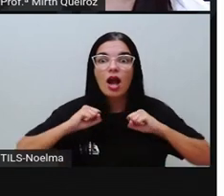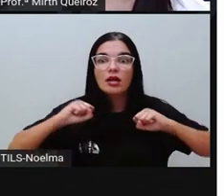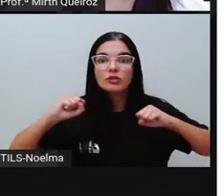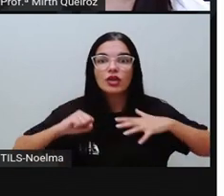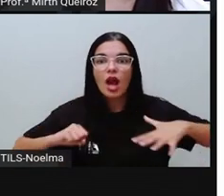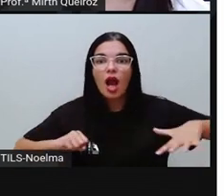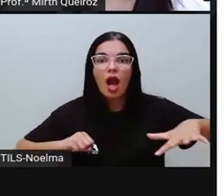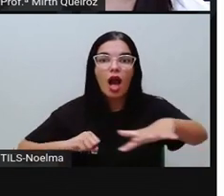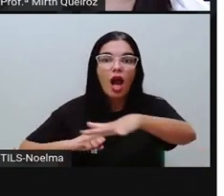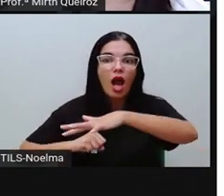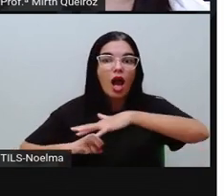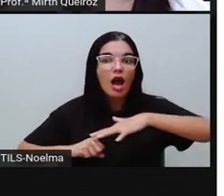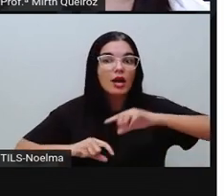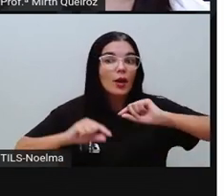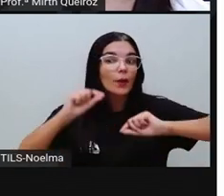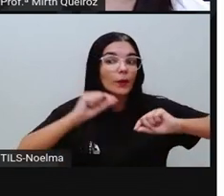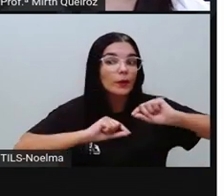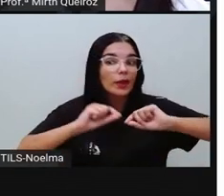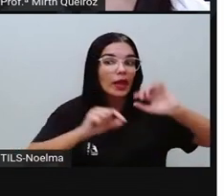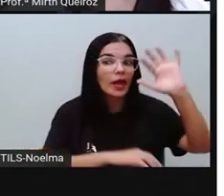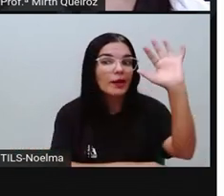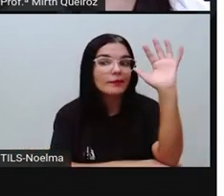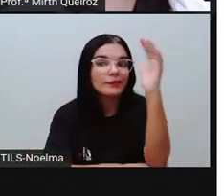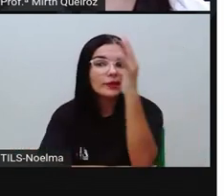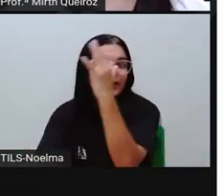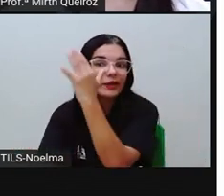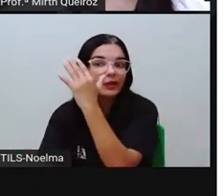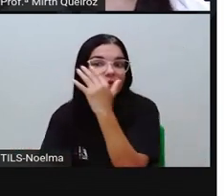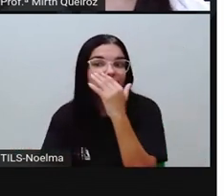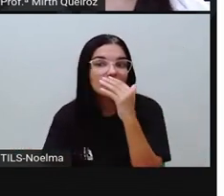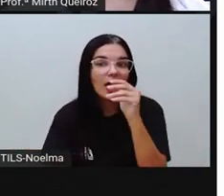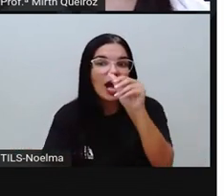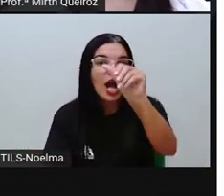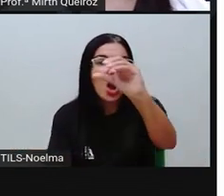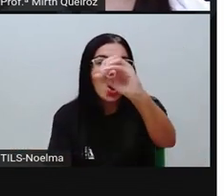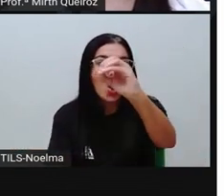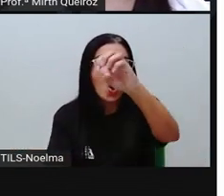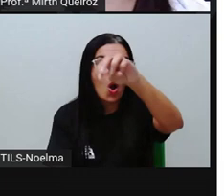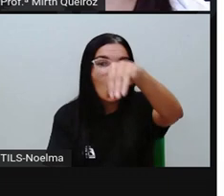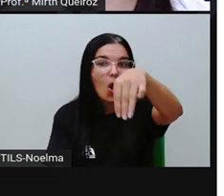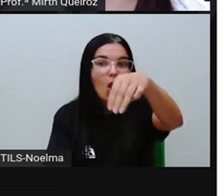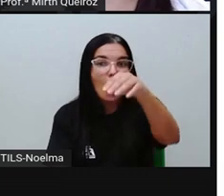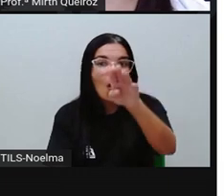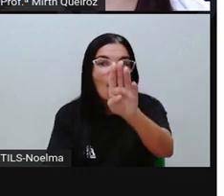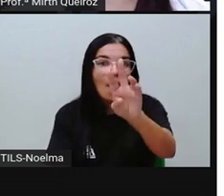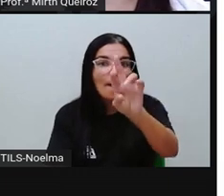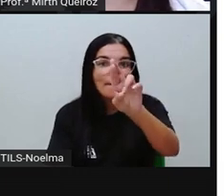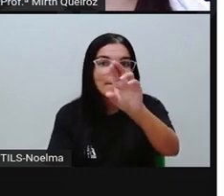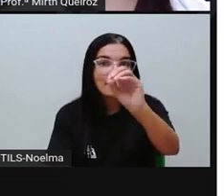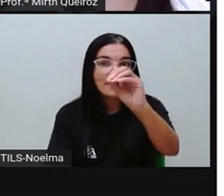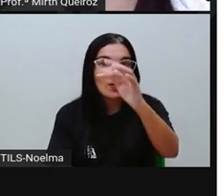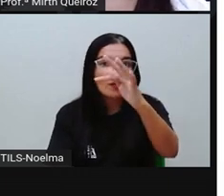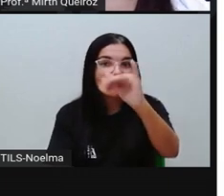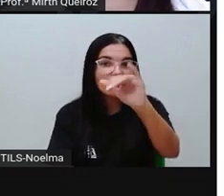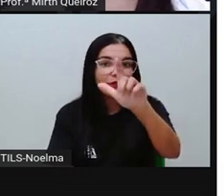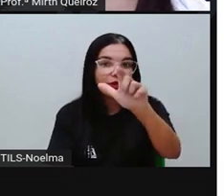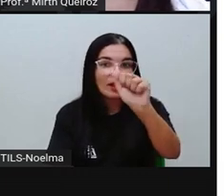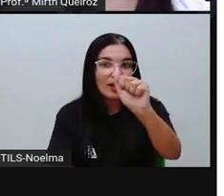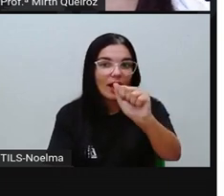área ocupada pela floresta ombrófila, densa, A ombrófila, que é do grego, amiga da água, são